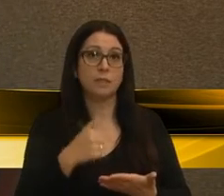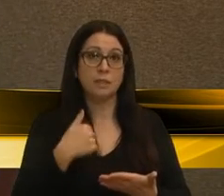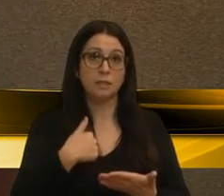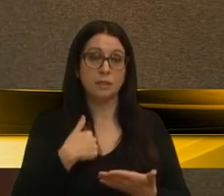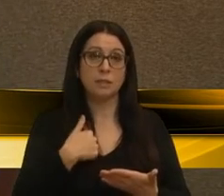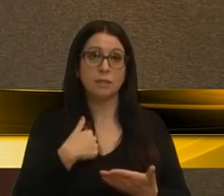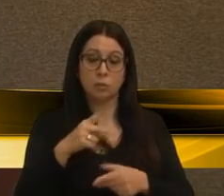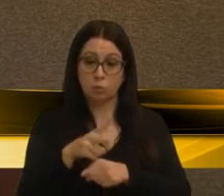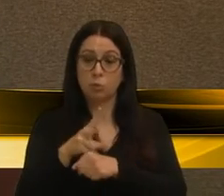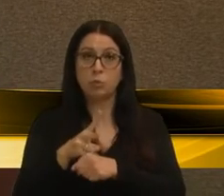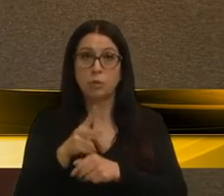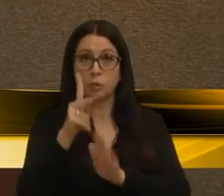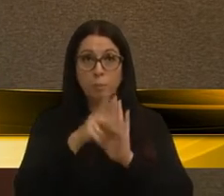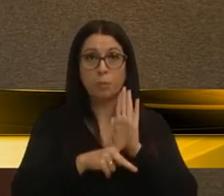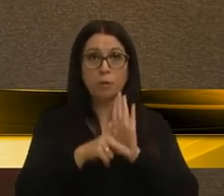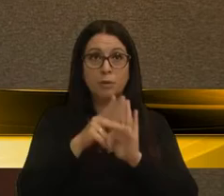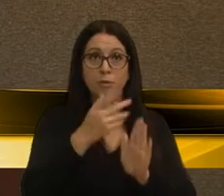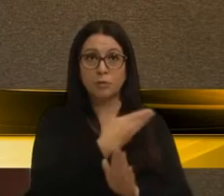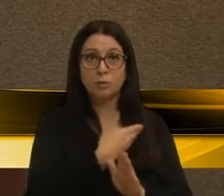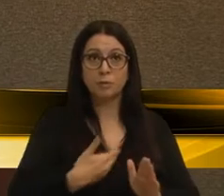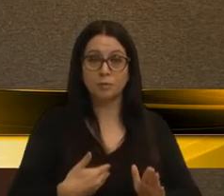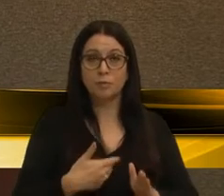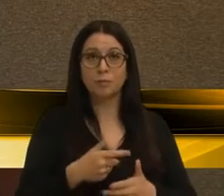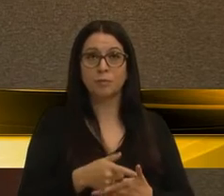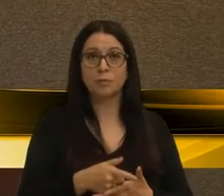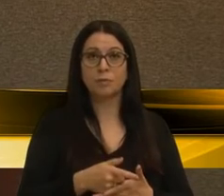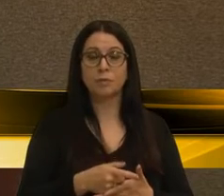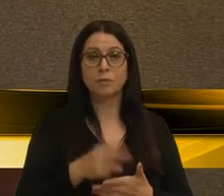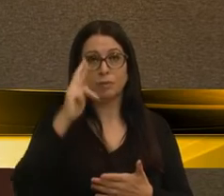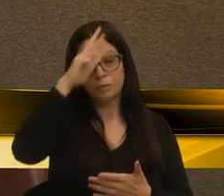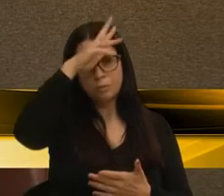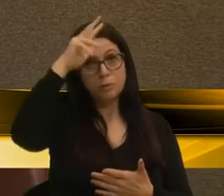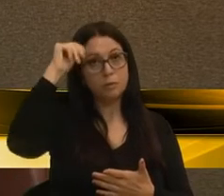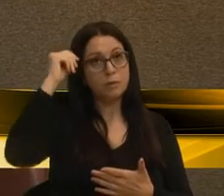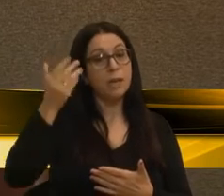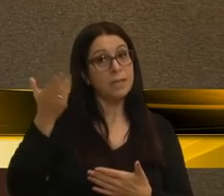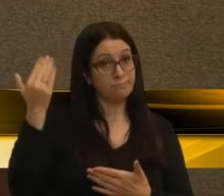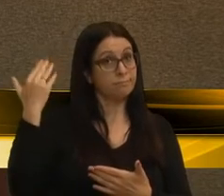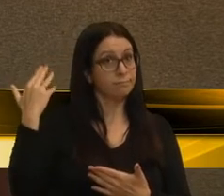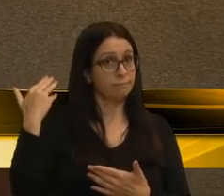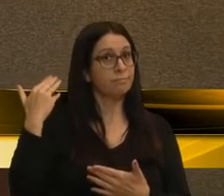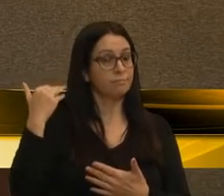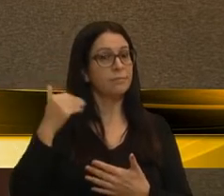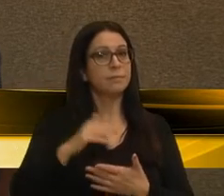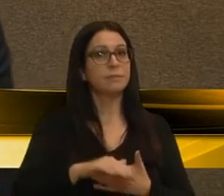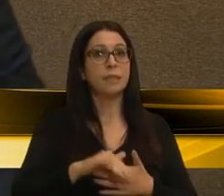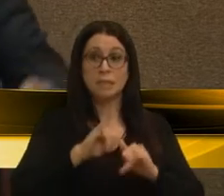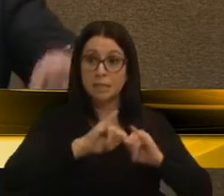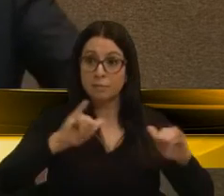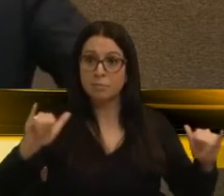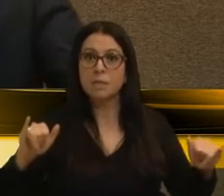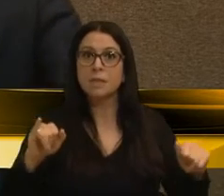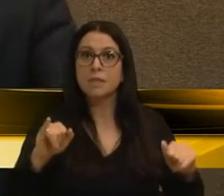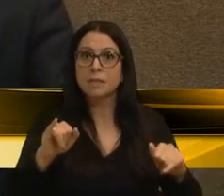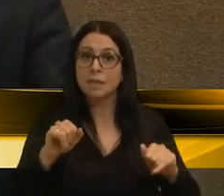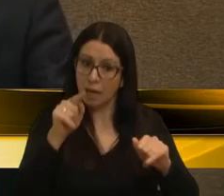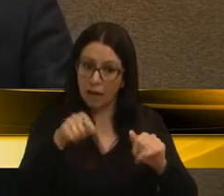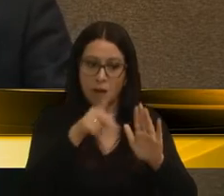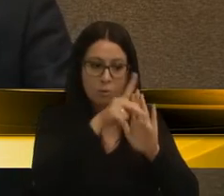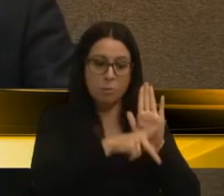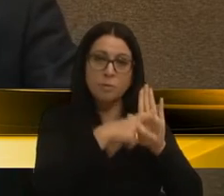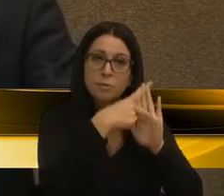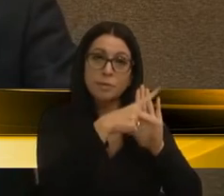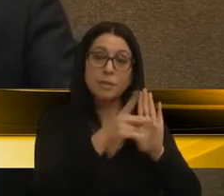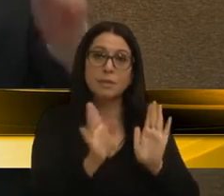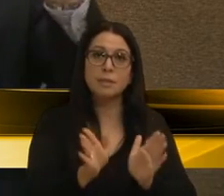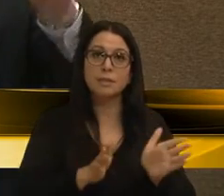procurei o plano de governo do prefeito, na época, de campanha, e lá no plano, a